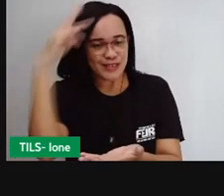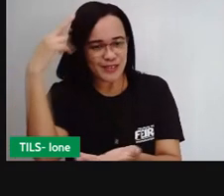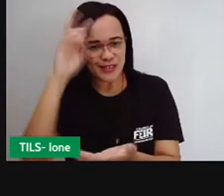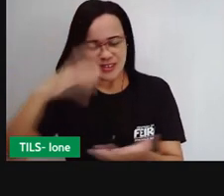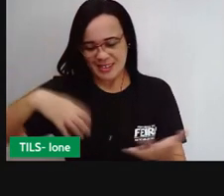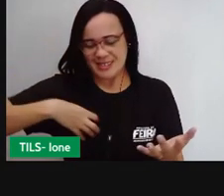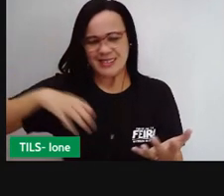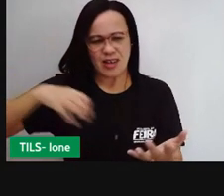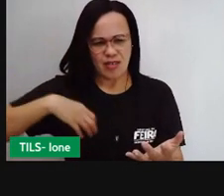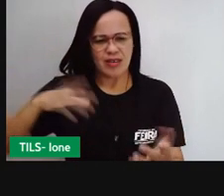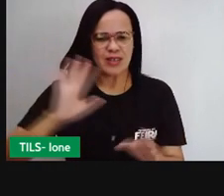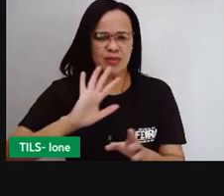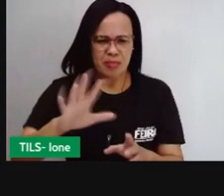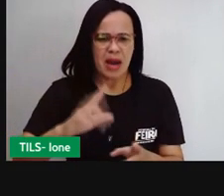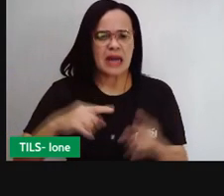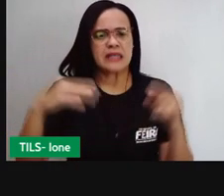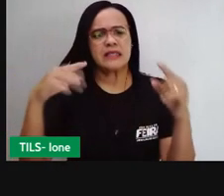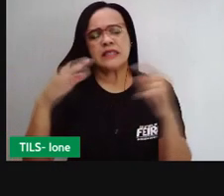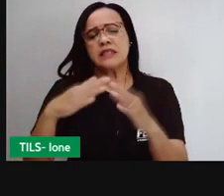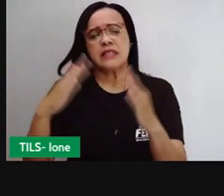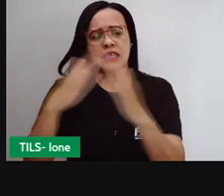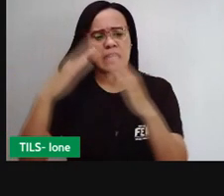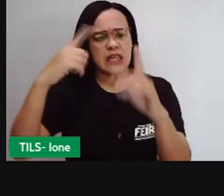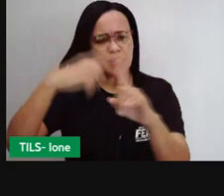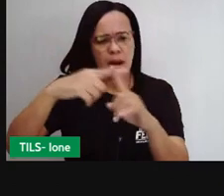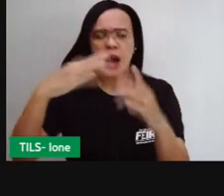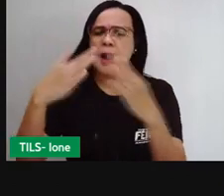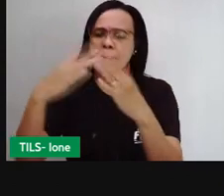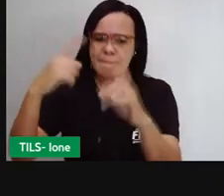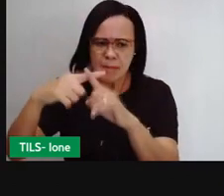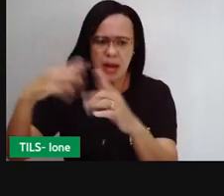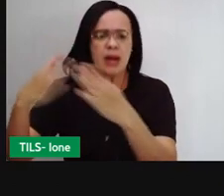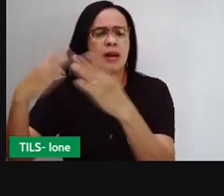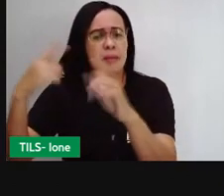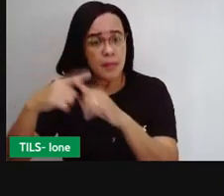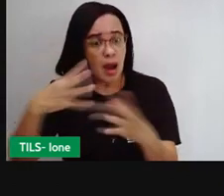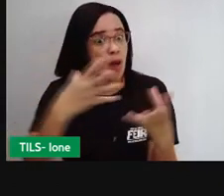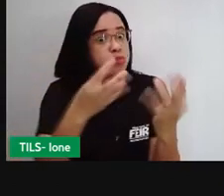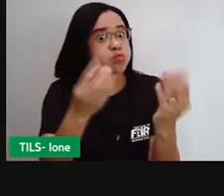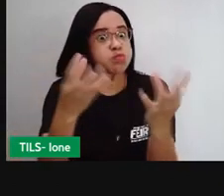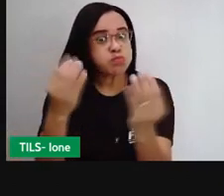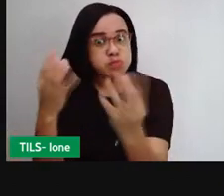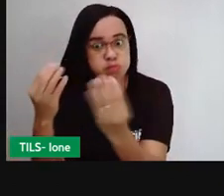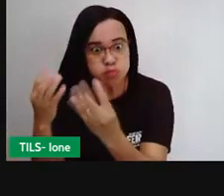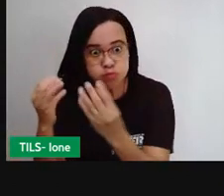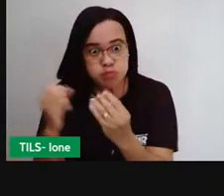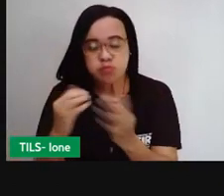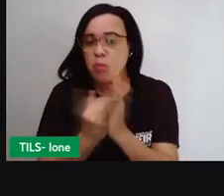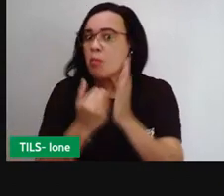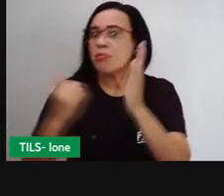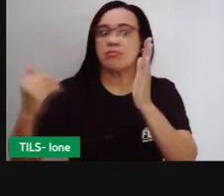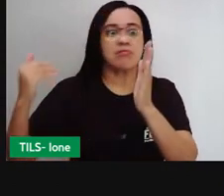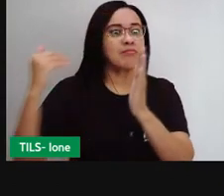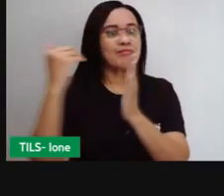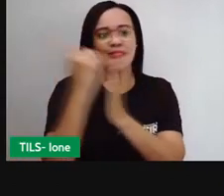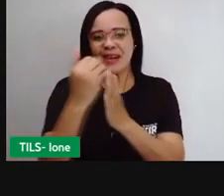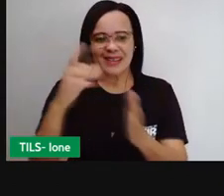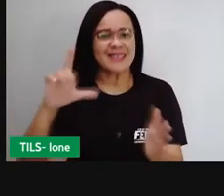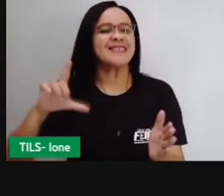igreja. Pró colocou a igreja de São Francisco, mas tem um número muito grande de igrejas. Igrejas com